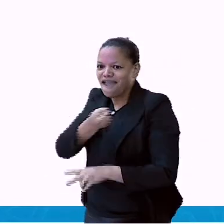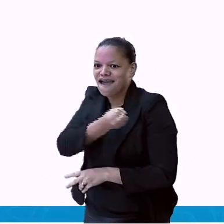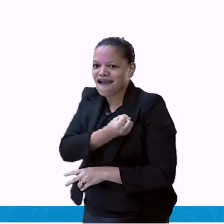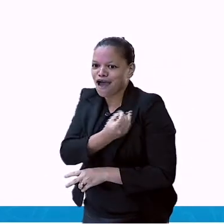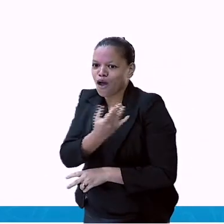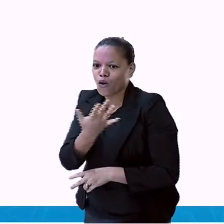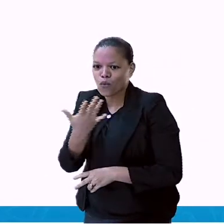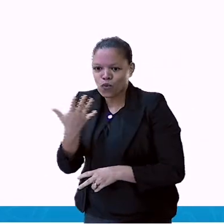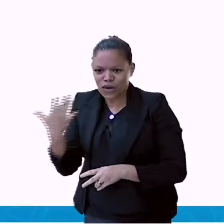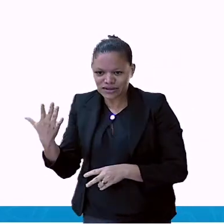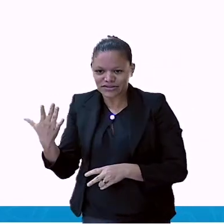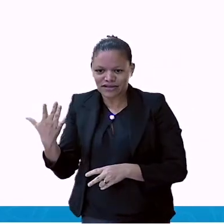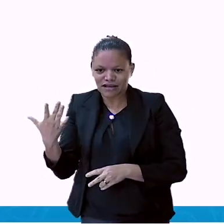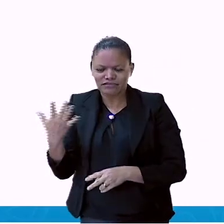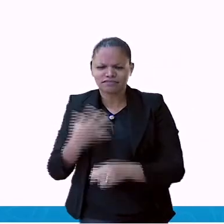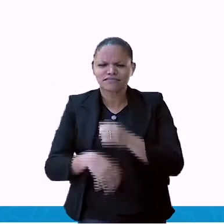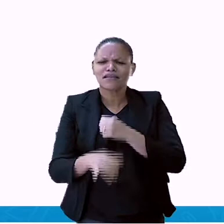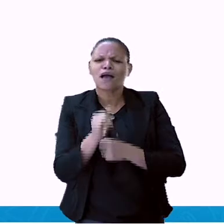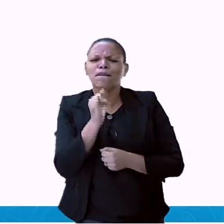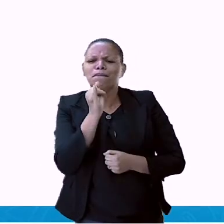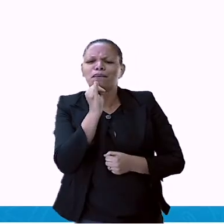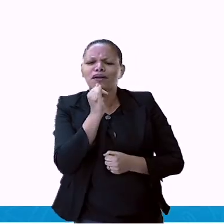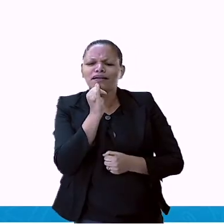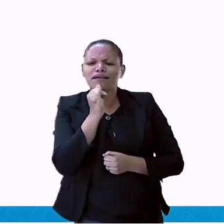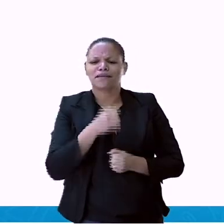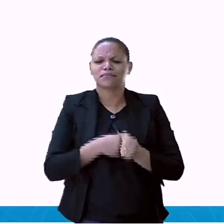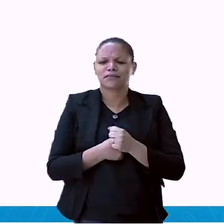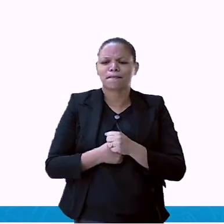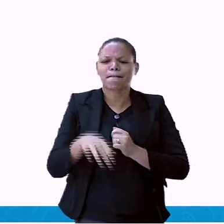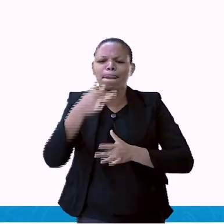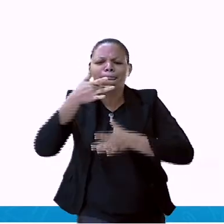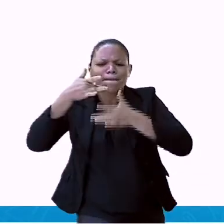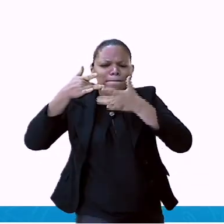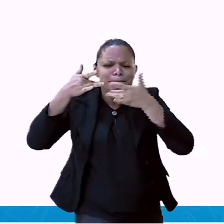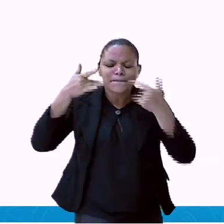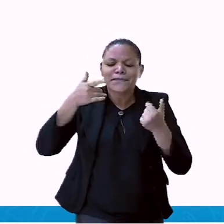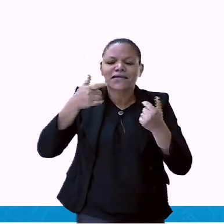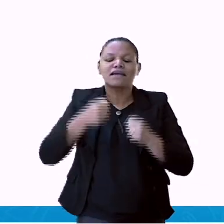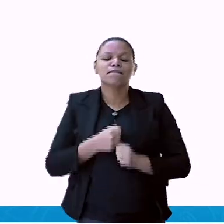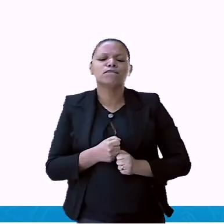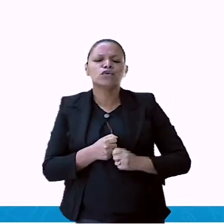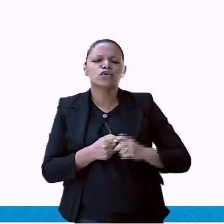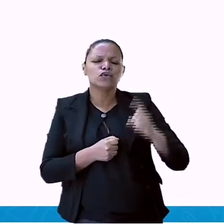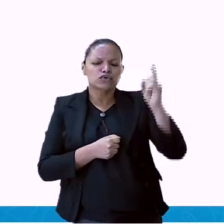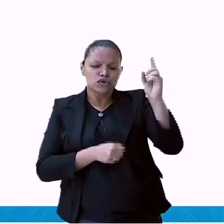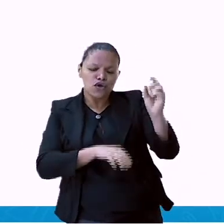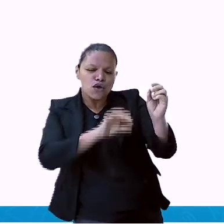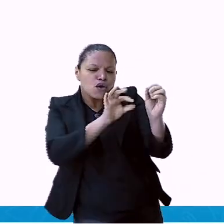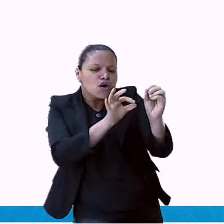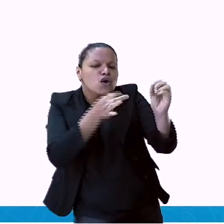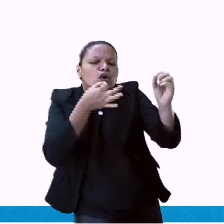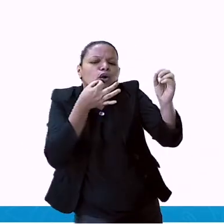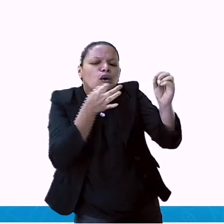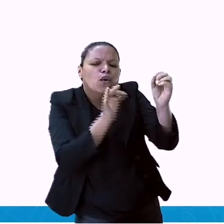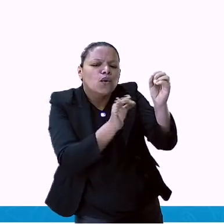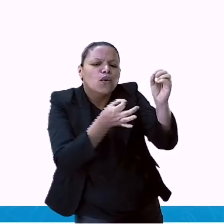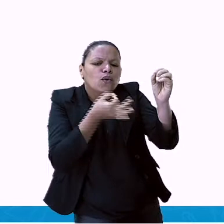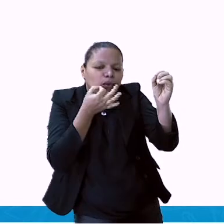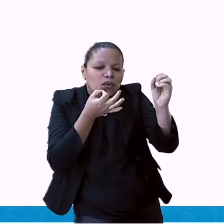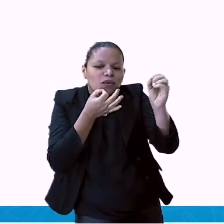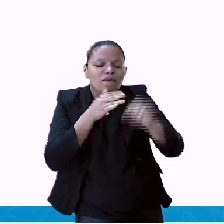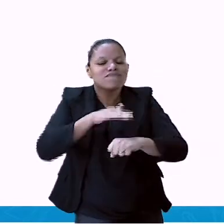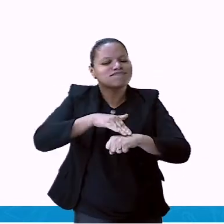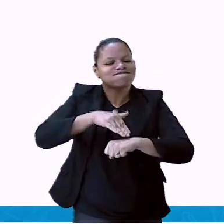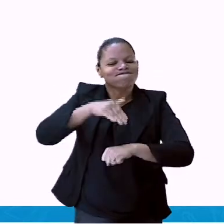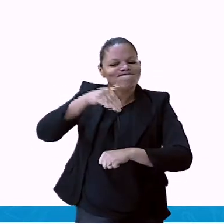determinado tempo da pesquisa, 1.300 picolés e assim por diante. E se eu te perguntar qual foi o sabor